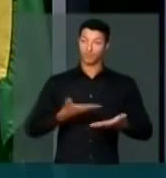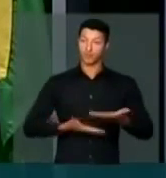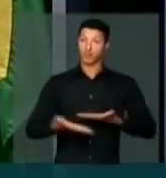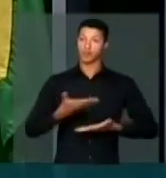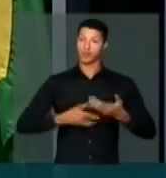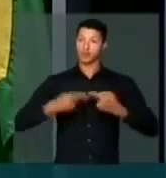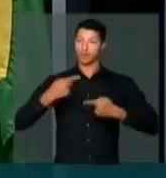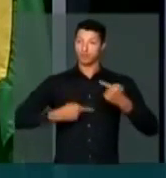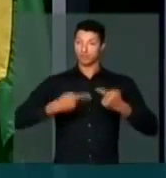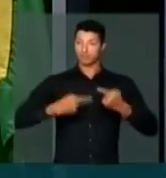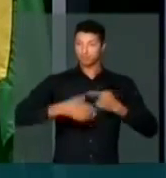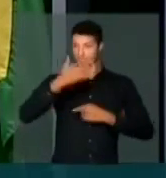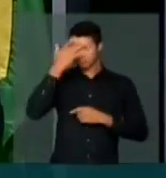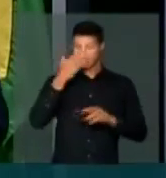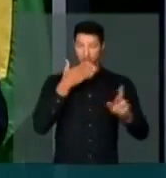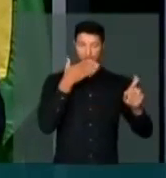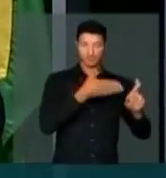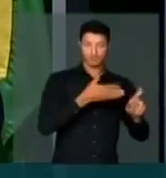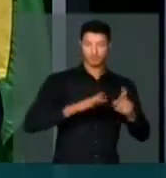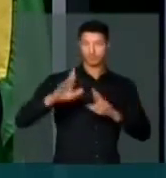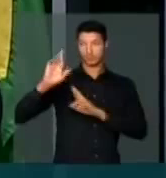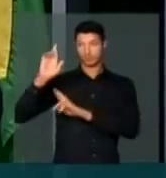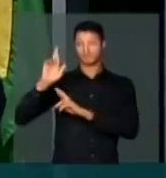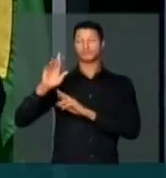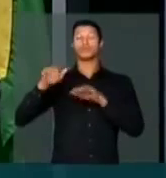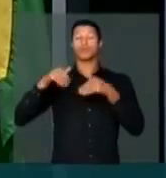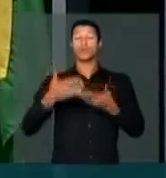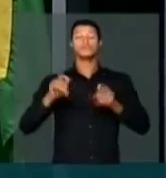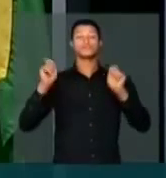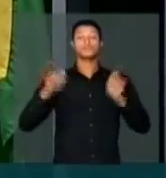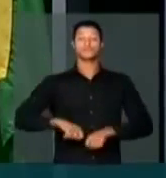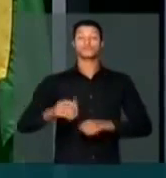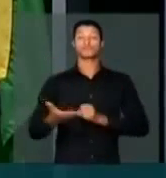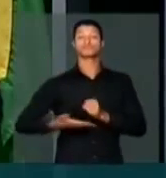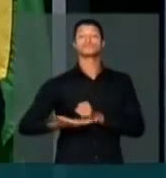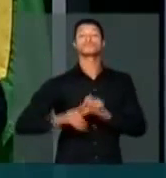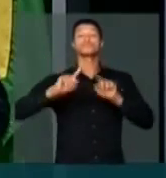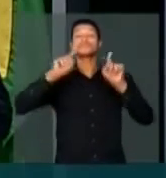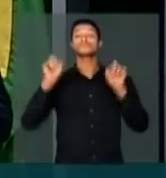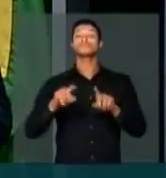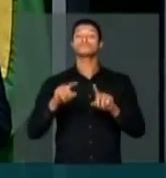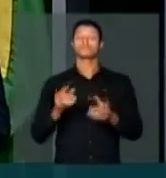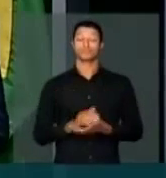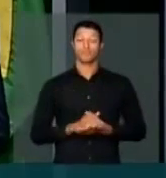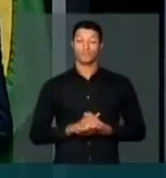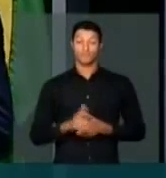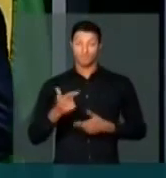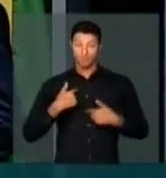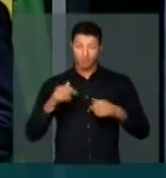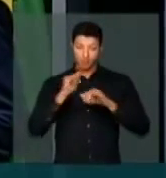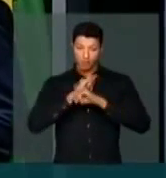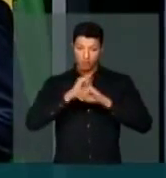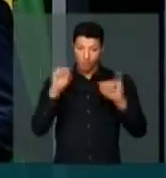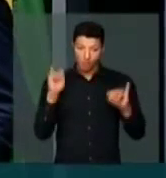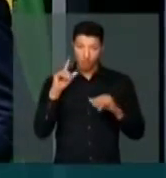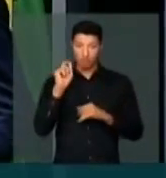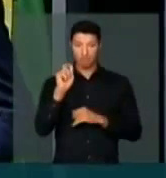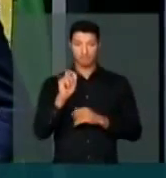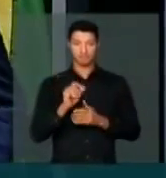política entre o representante e o representado. Quais condições básicas são essas? Eu diria que